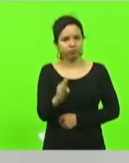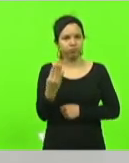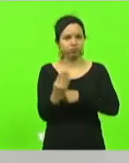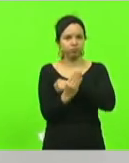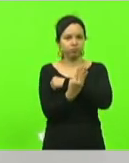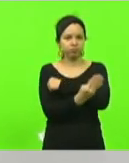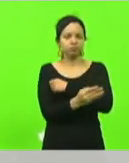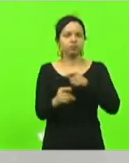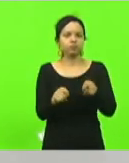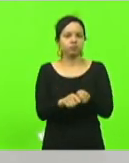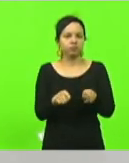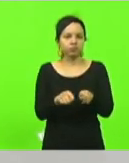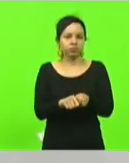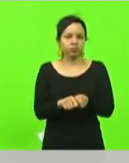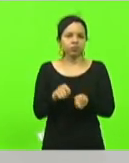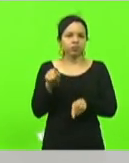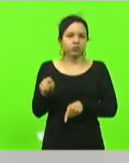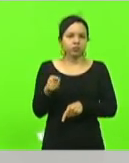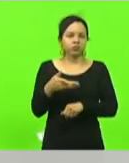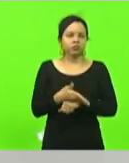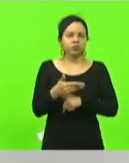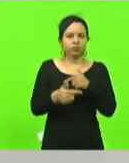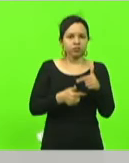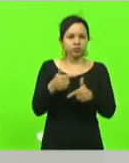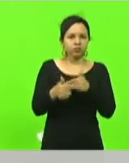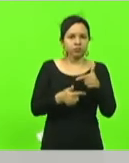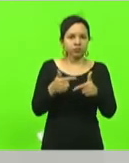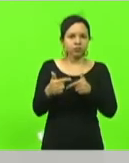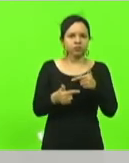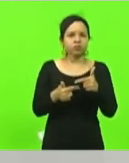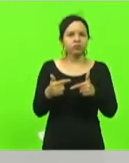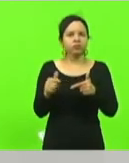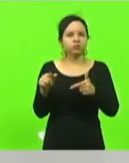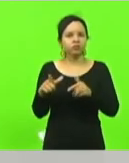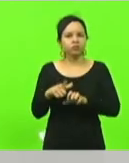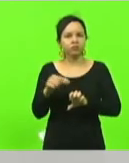exercia a sua atividade como empresário na cidade.